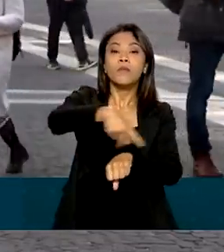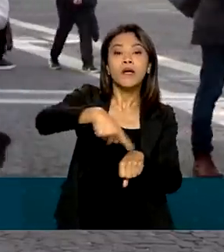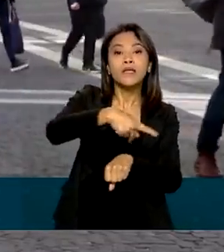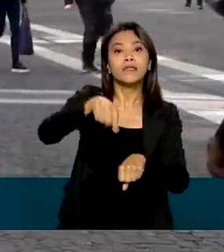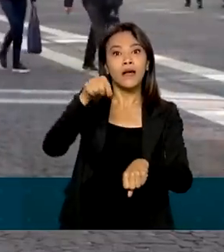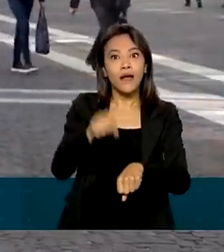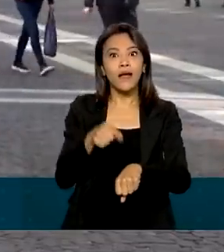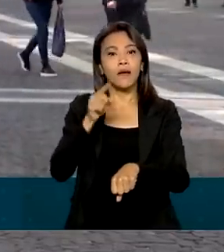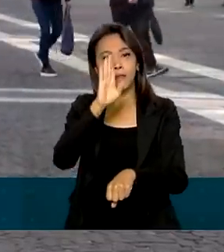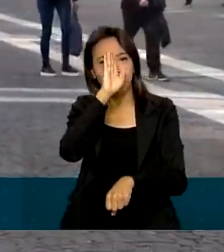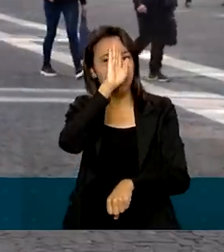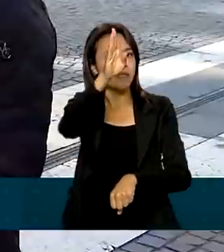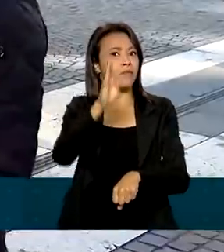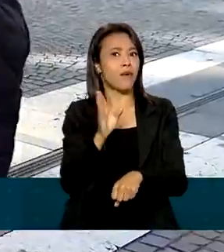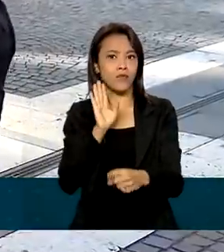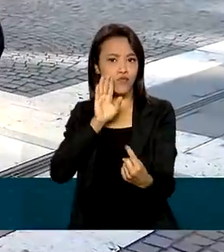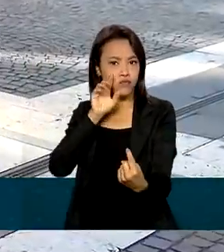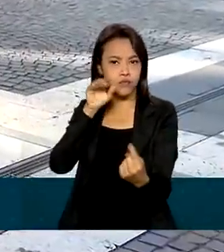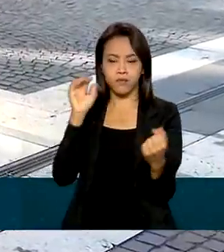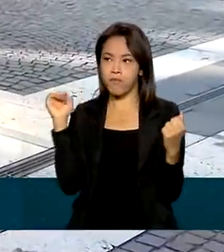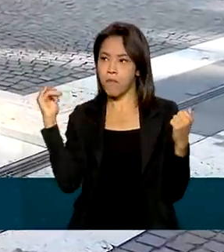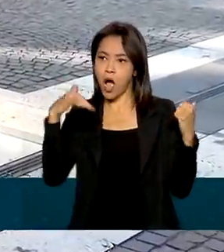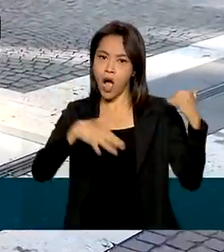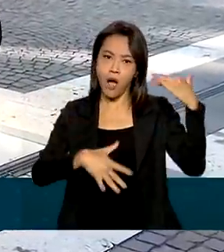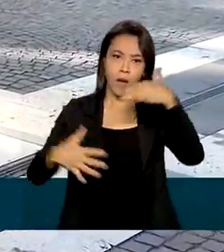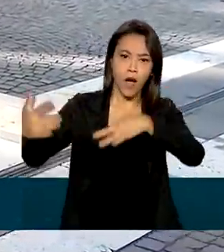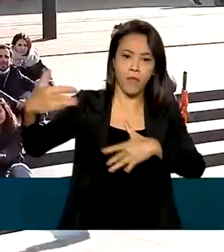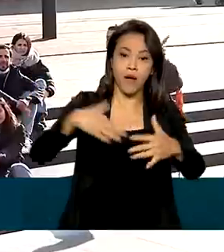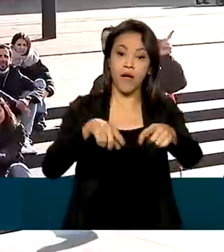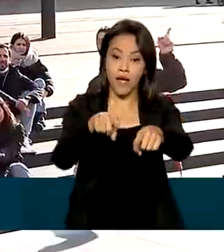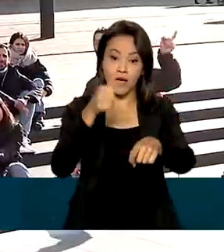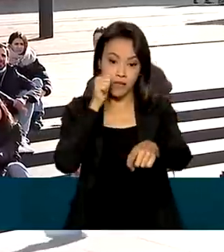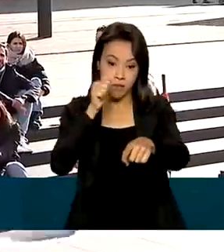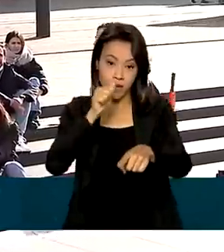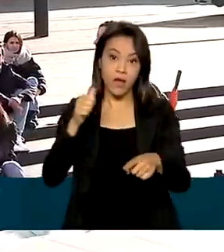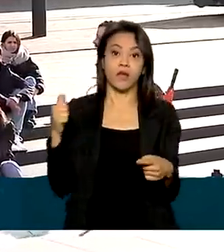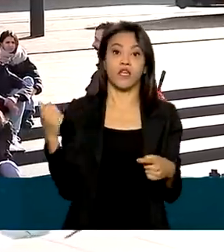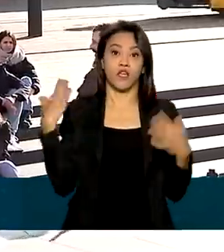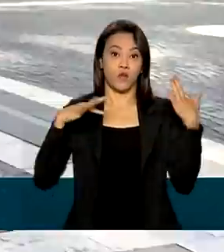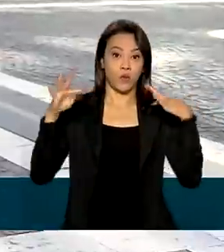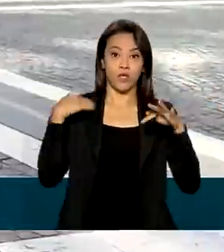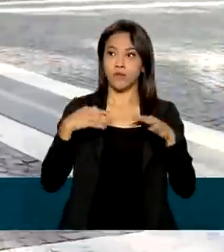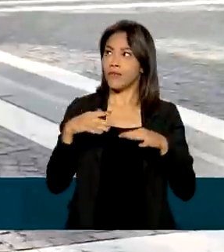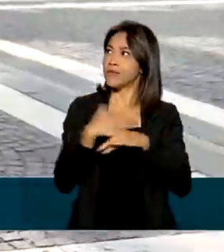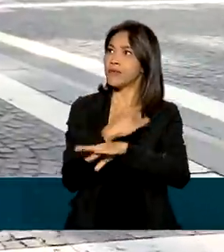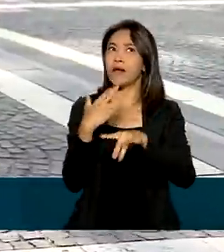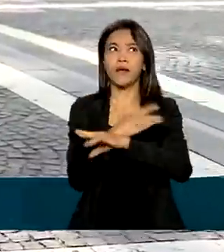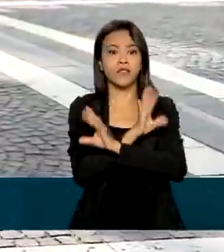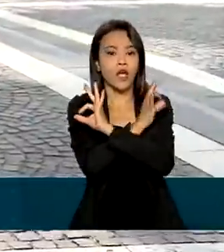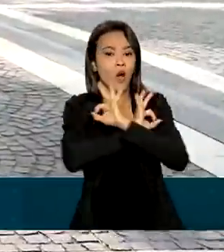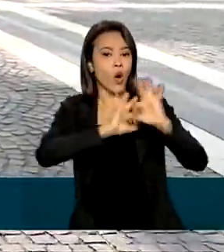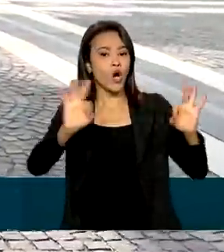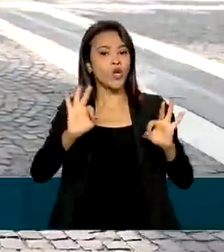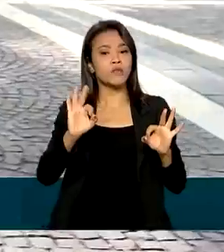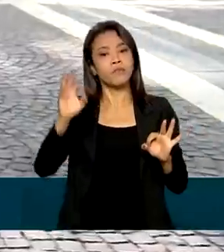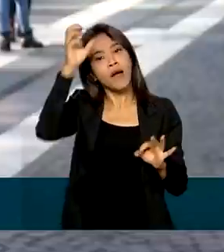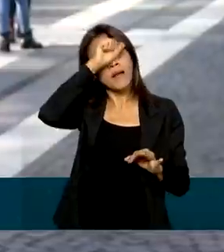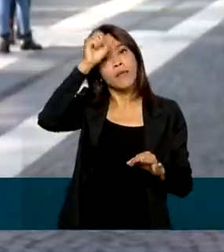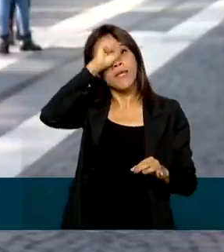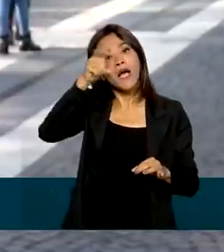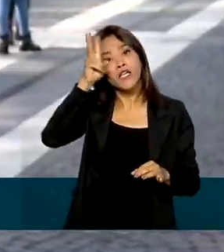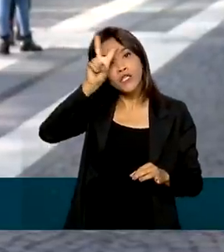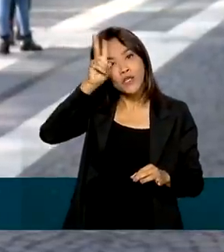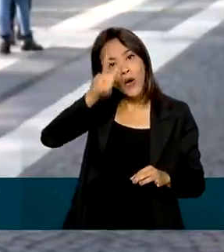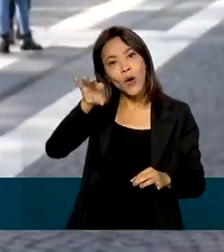destinos da Europa. Para esta turista húngara, a cidade é um ótimo lugar para aprender a história europeia.